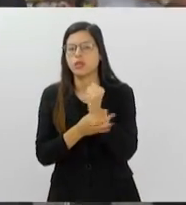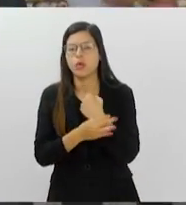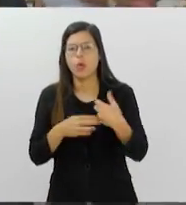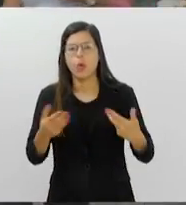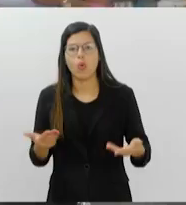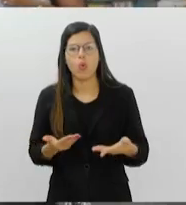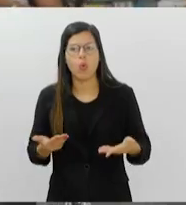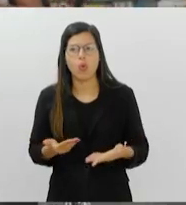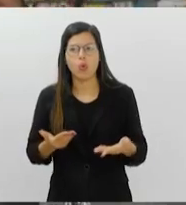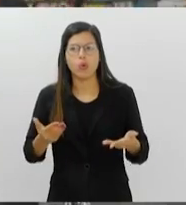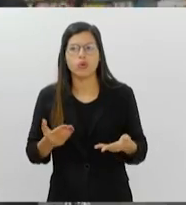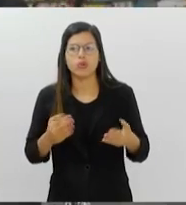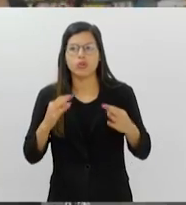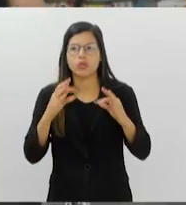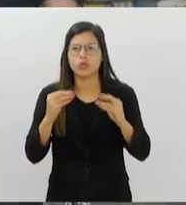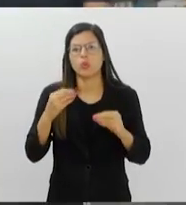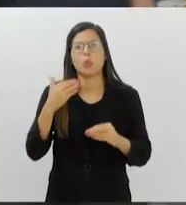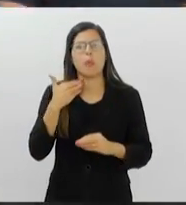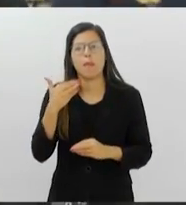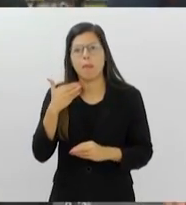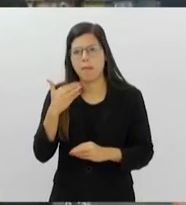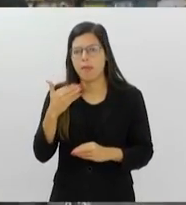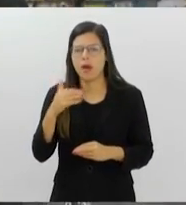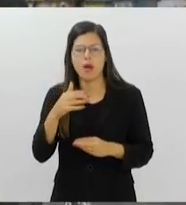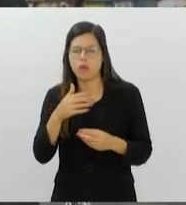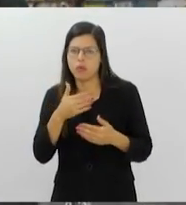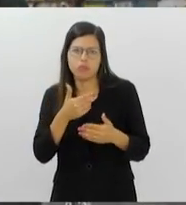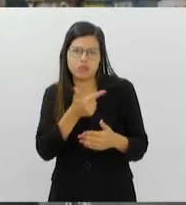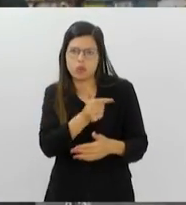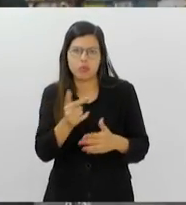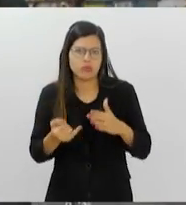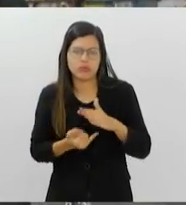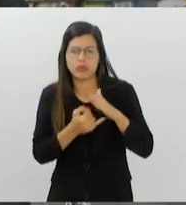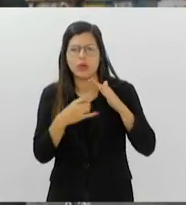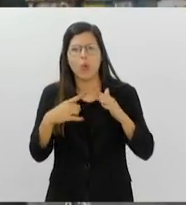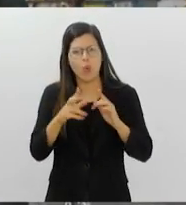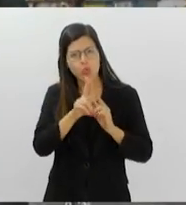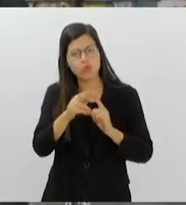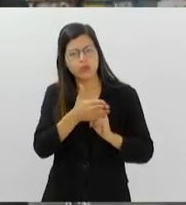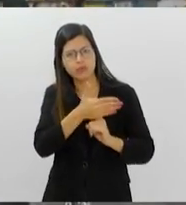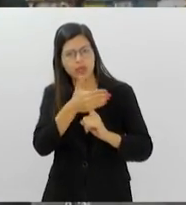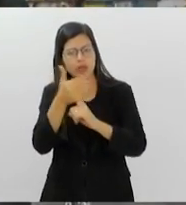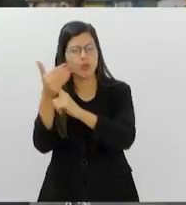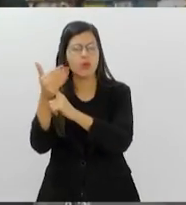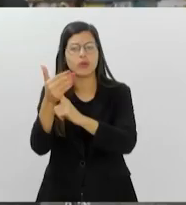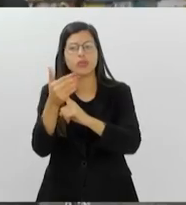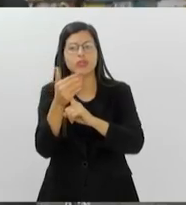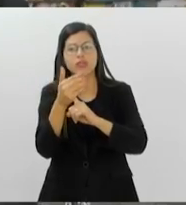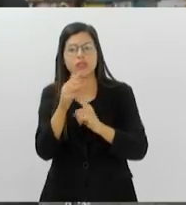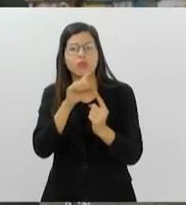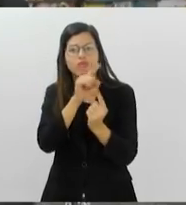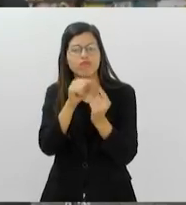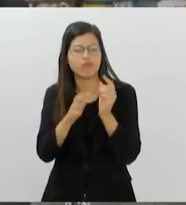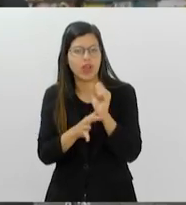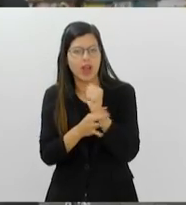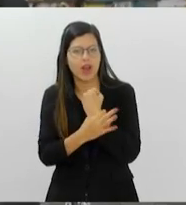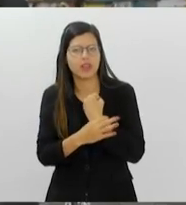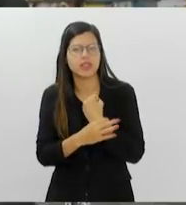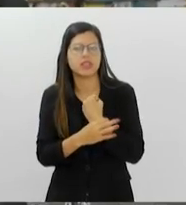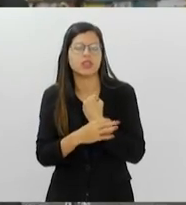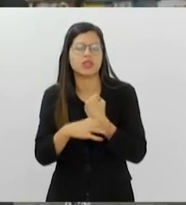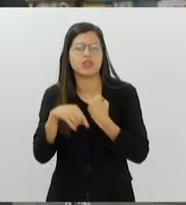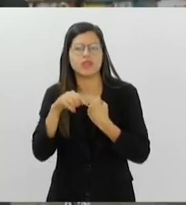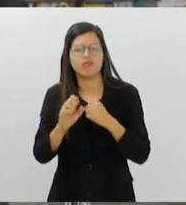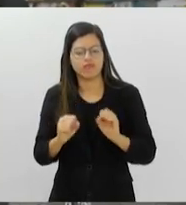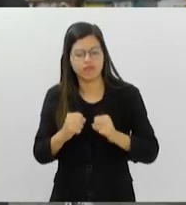banco ou qualquer entidade trabalha com essa tecnologia. Isso é uma forma de garantir a segurança desse documento a nível